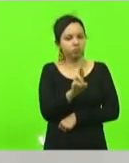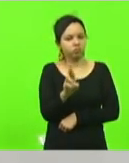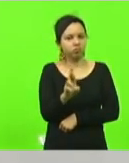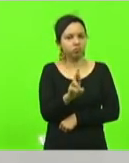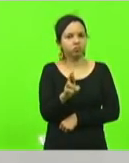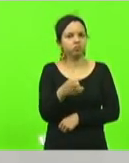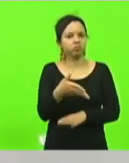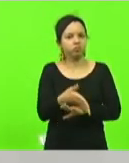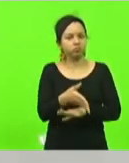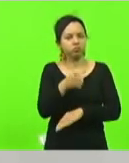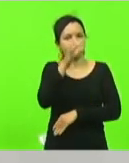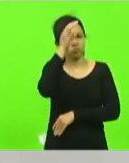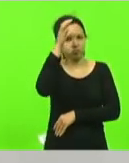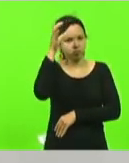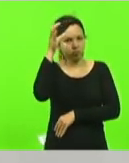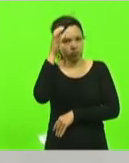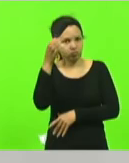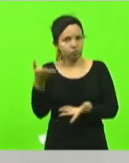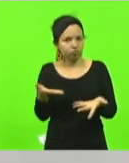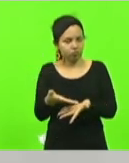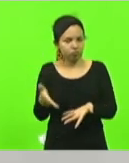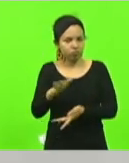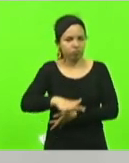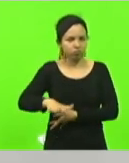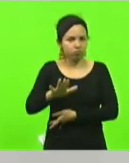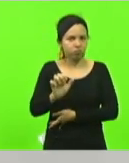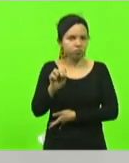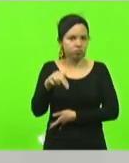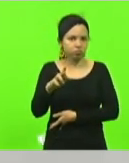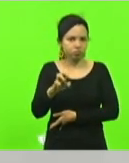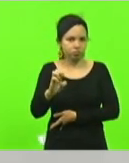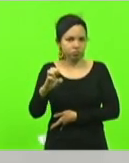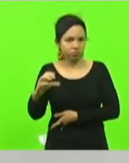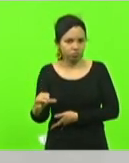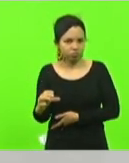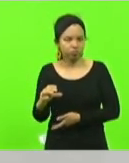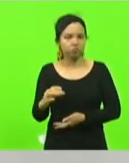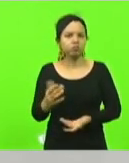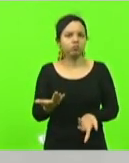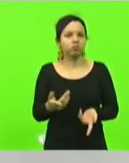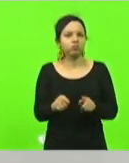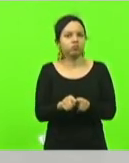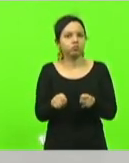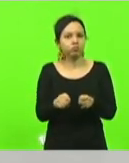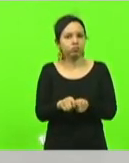Criciúma passando aí agora na região da Anrec investimentos